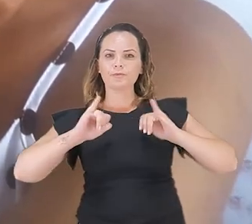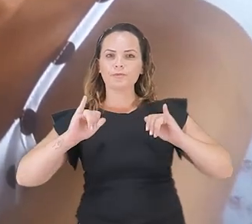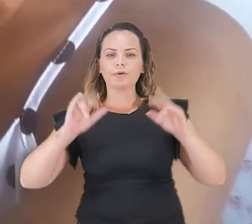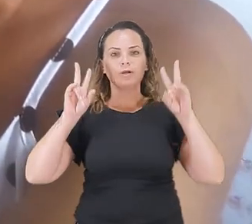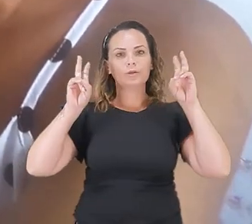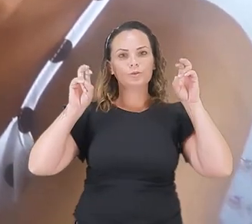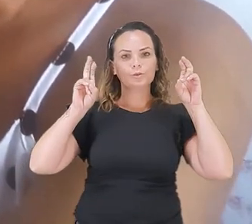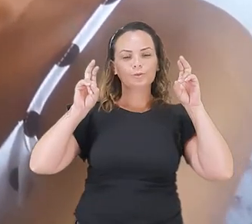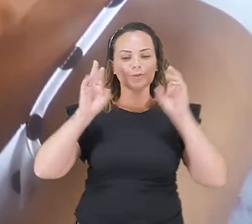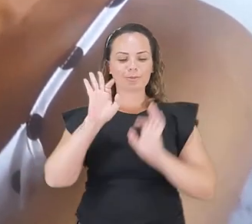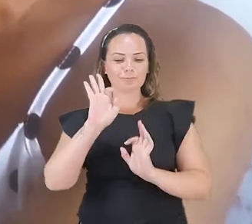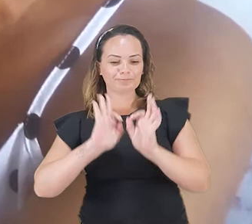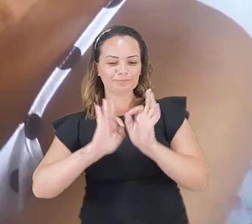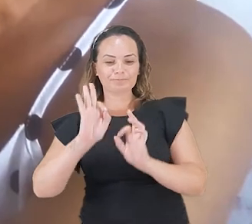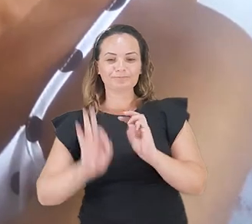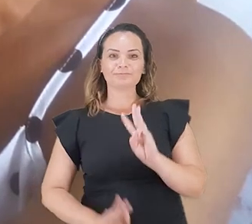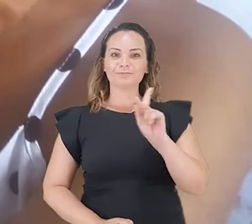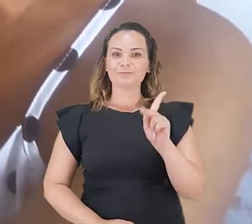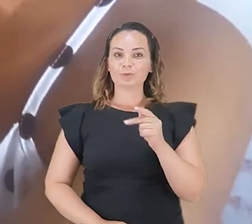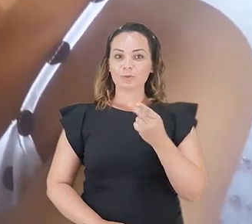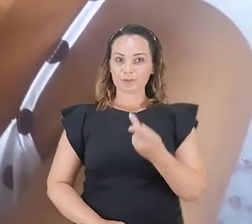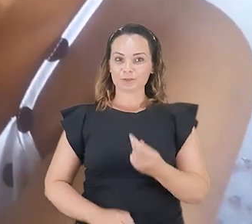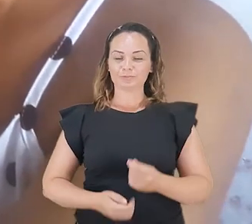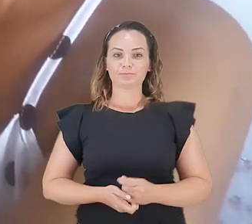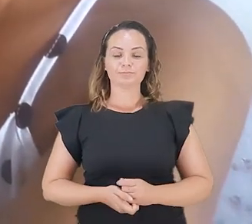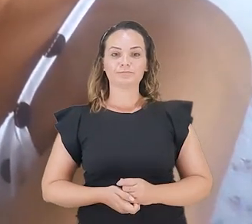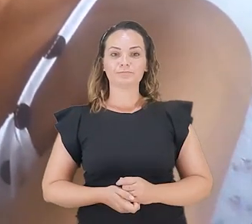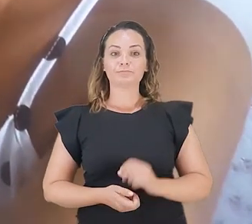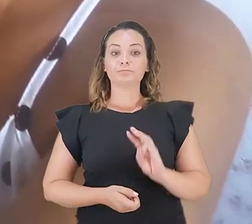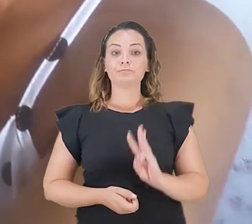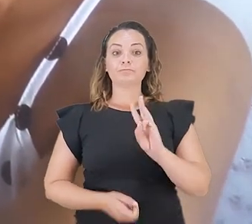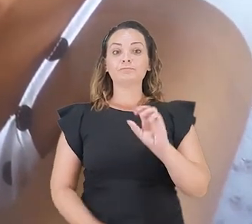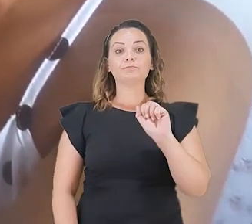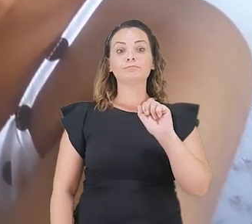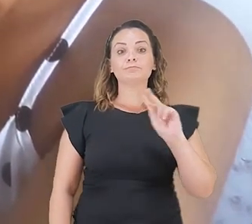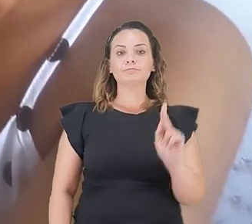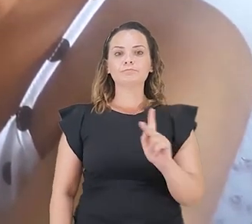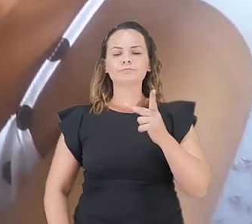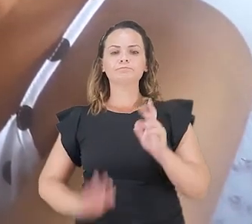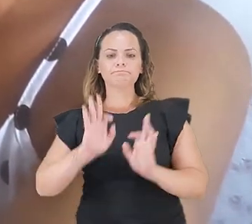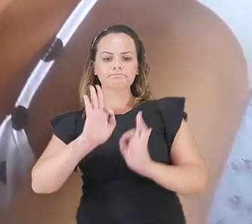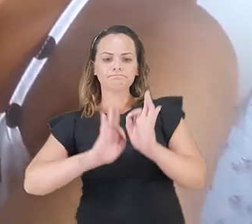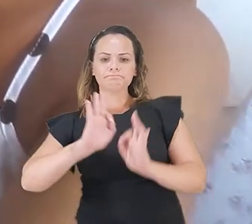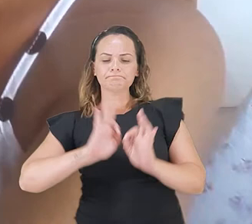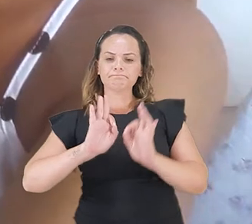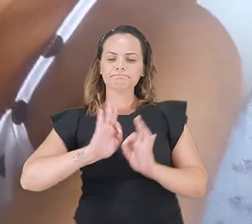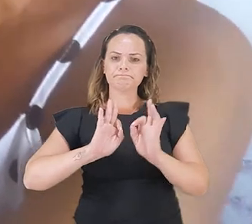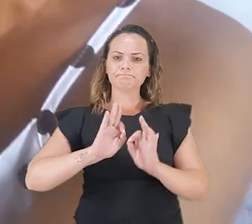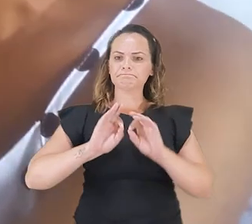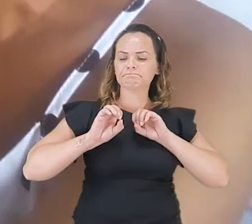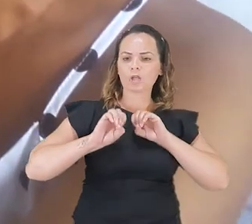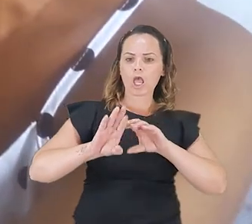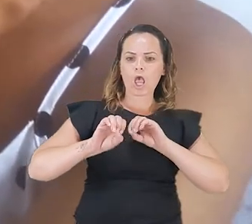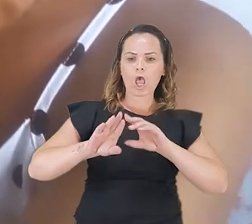programa e é isso que a gente vai começar a fazer a partir de agora. O programa WASH é um programa com atividade de educação